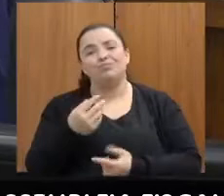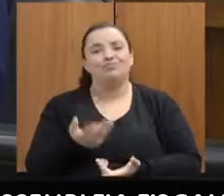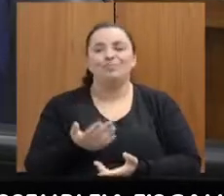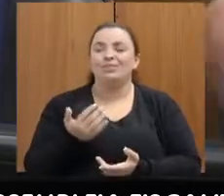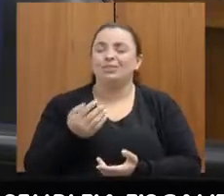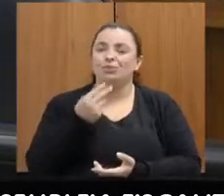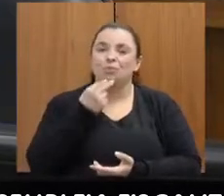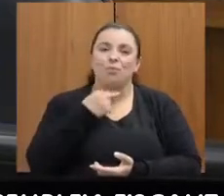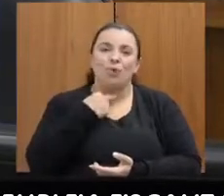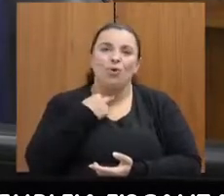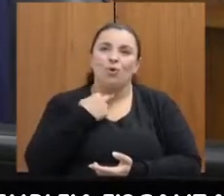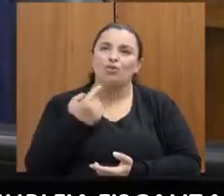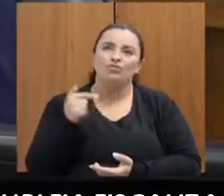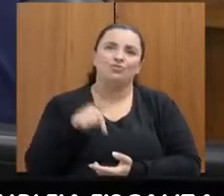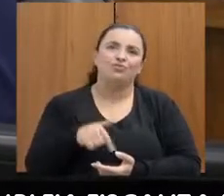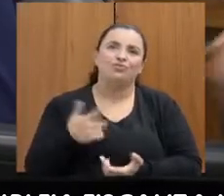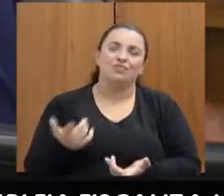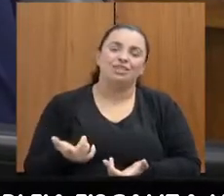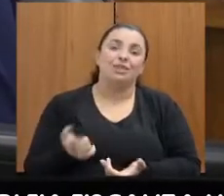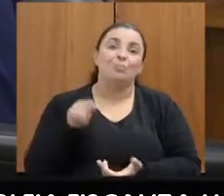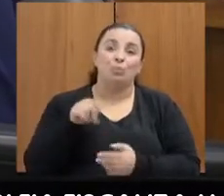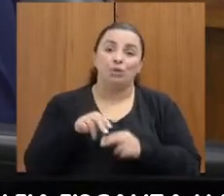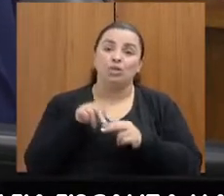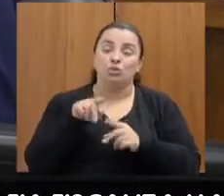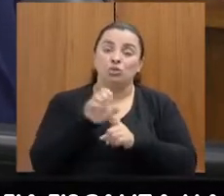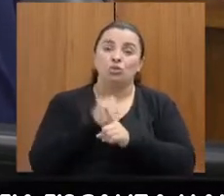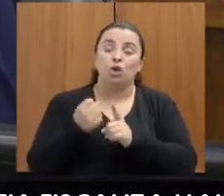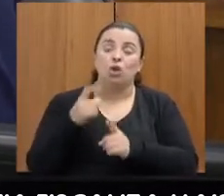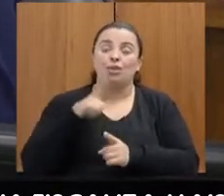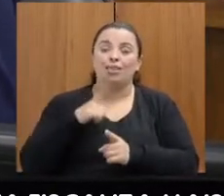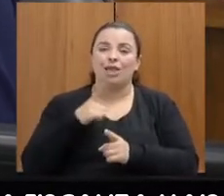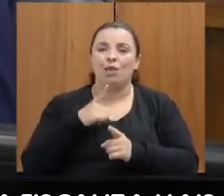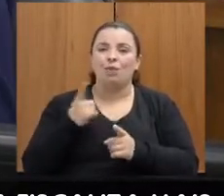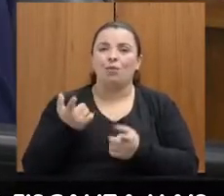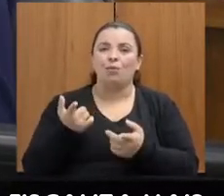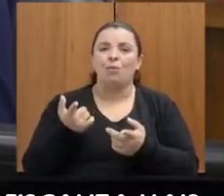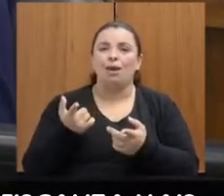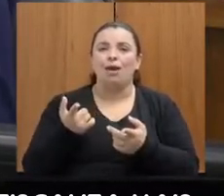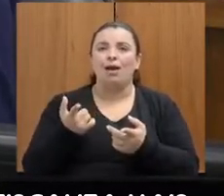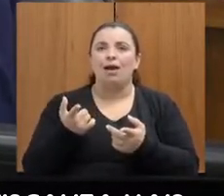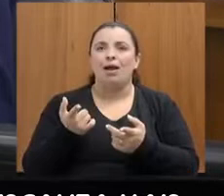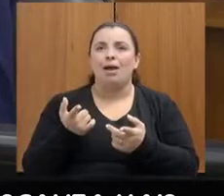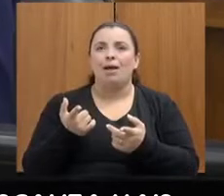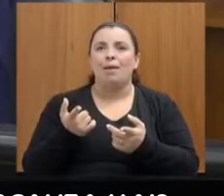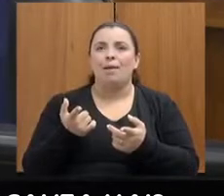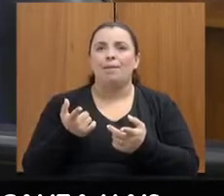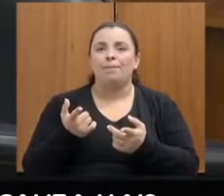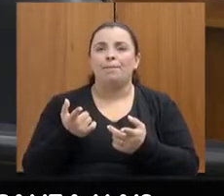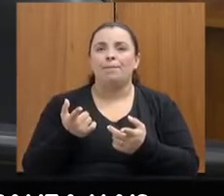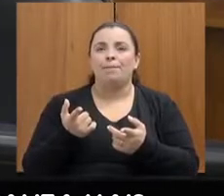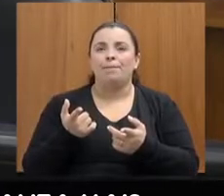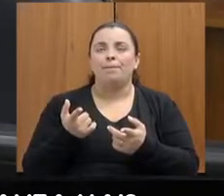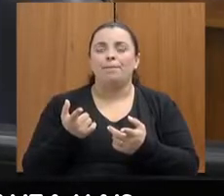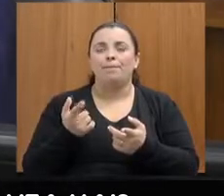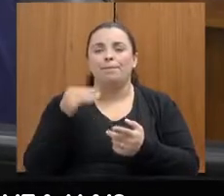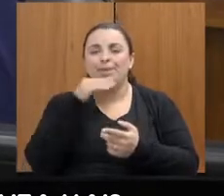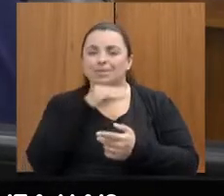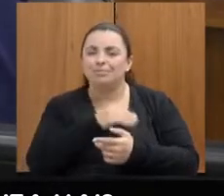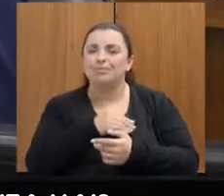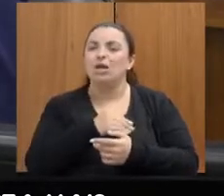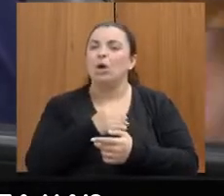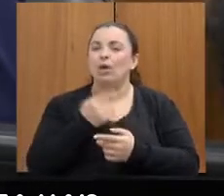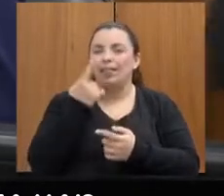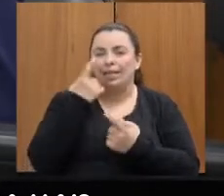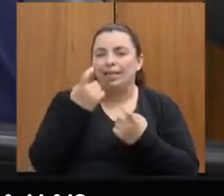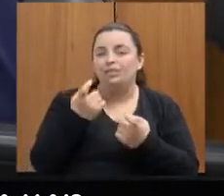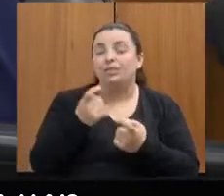também os sociólogos têm uma percepção também bastante interessante e poderiam nos ajudar muito aqui nesse